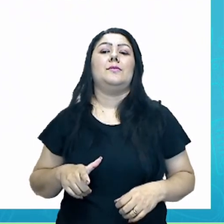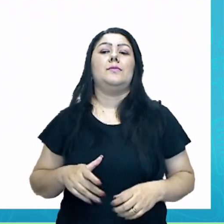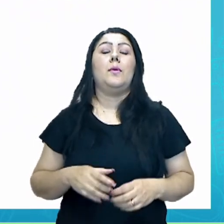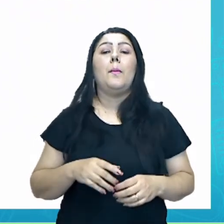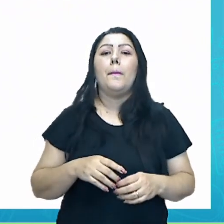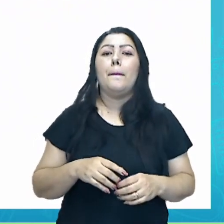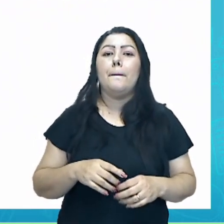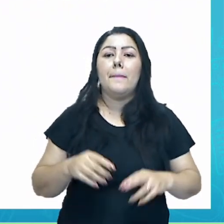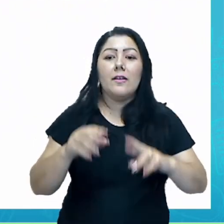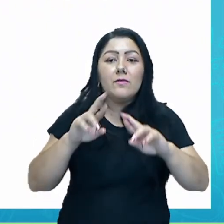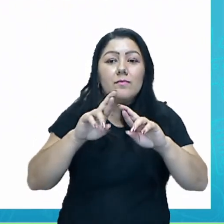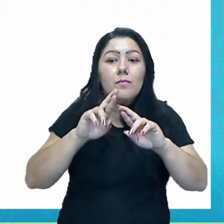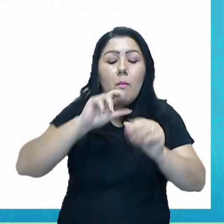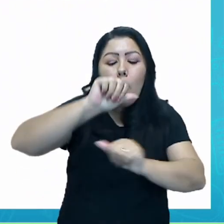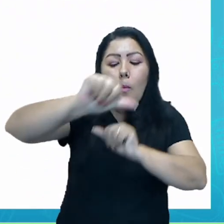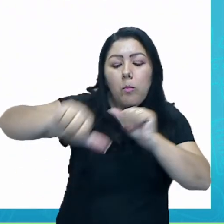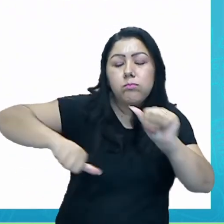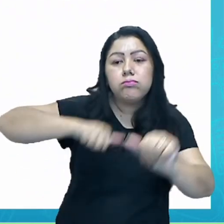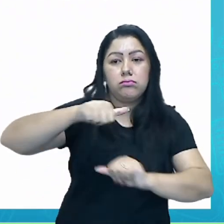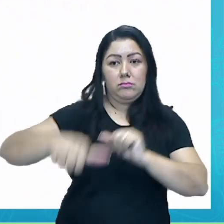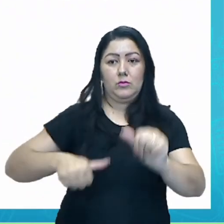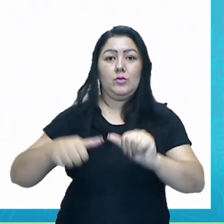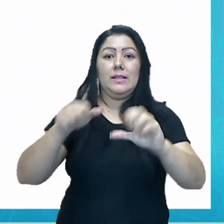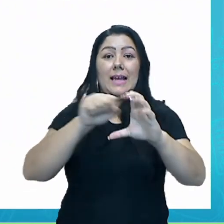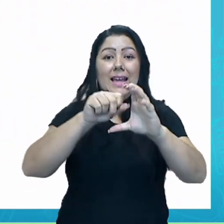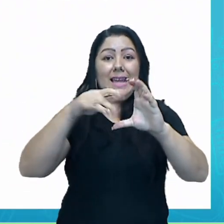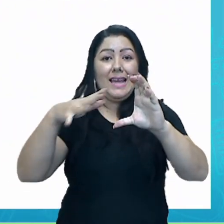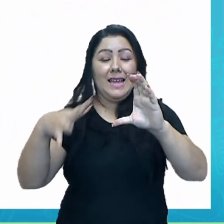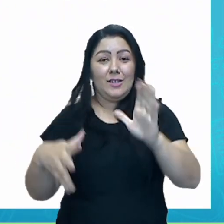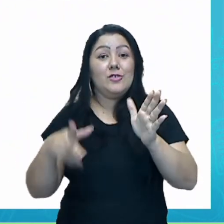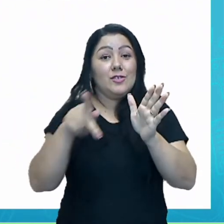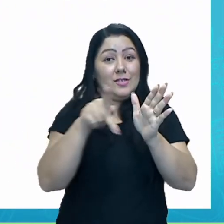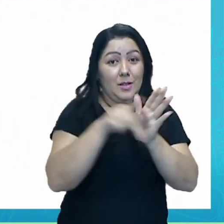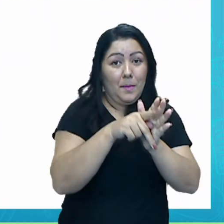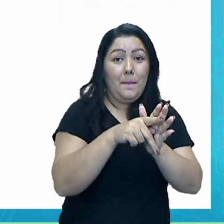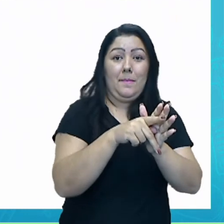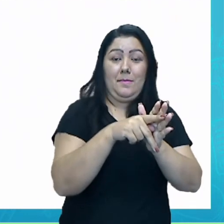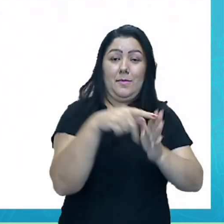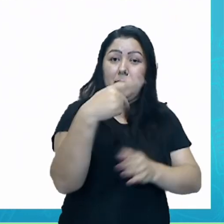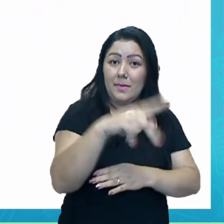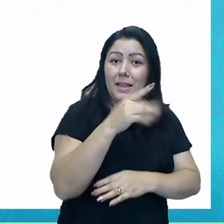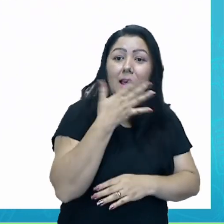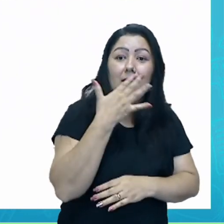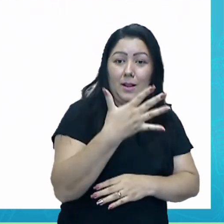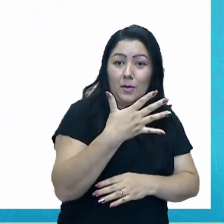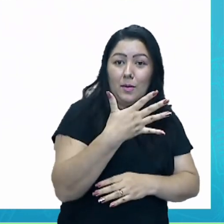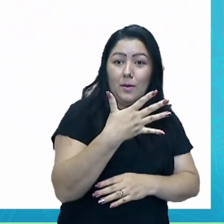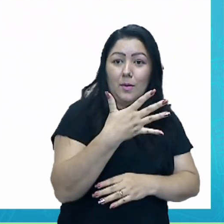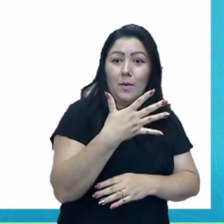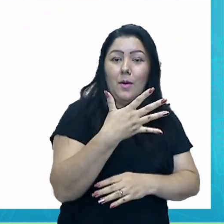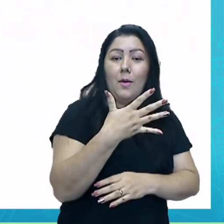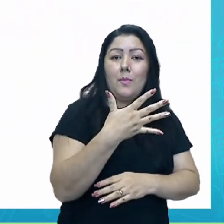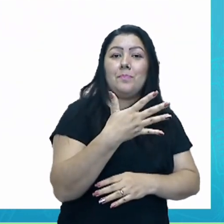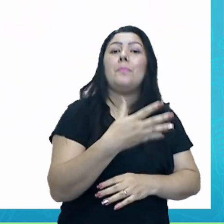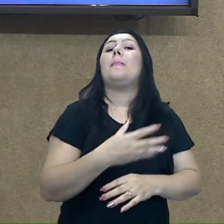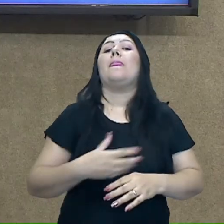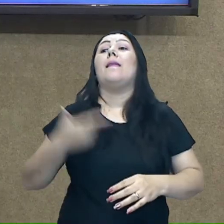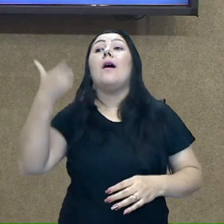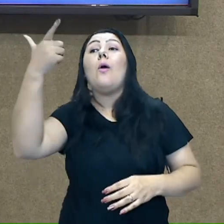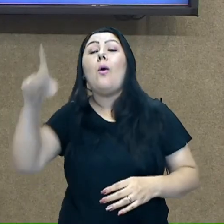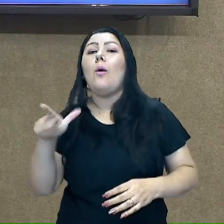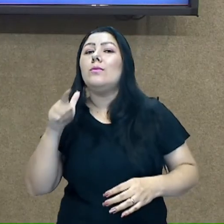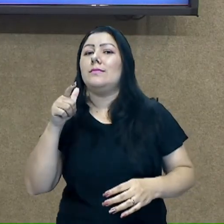A matiz o que é? É a cor original, ou seja, a cor primária. É a primeira.